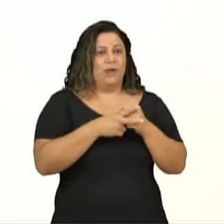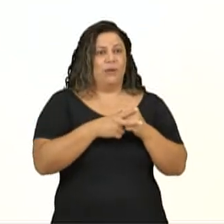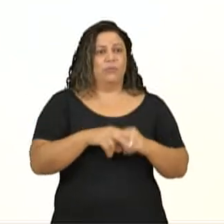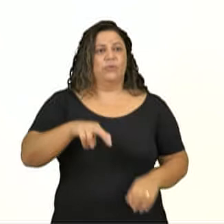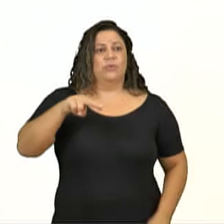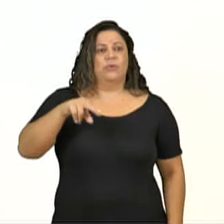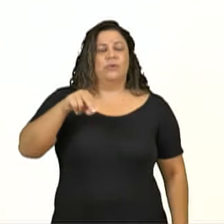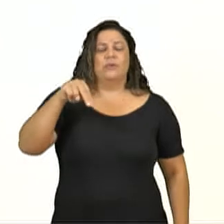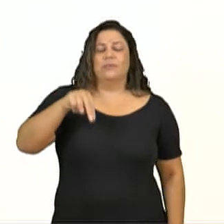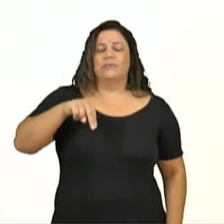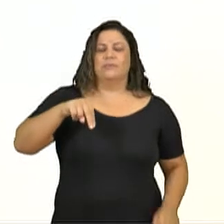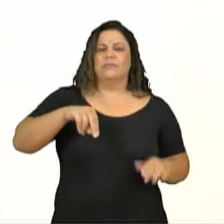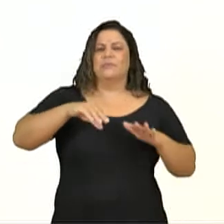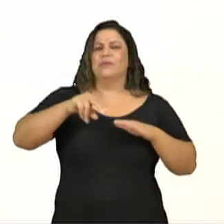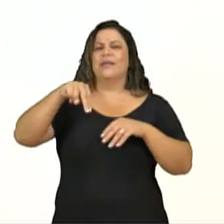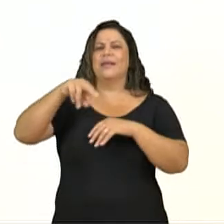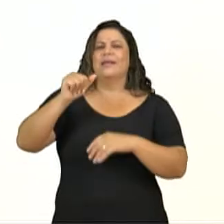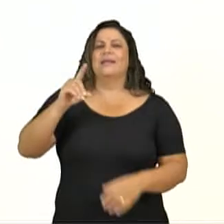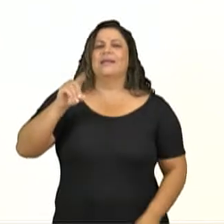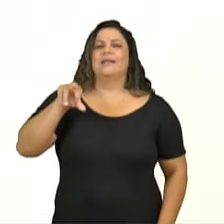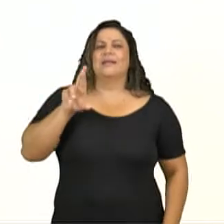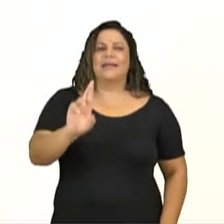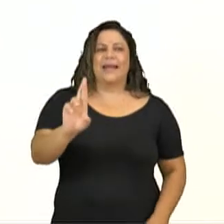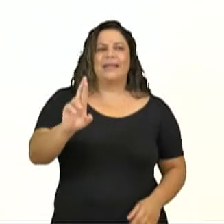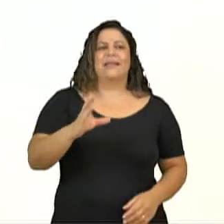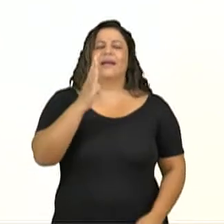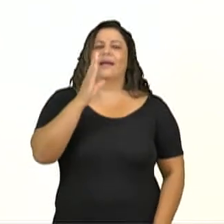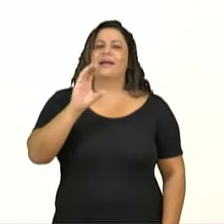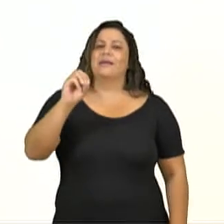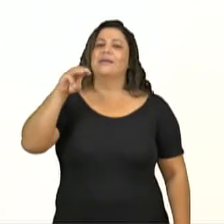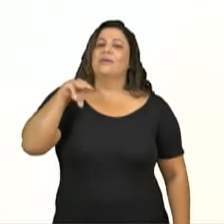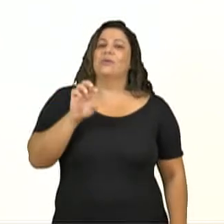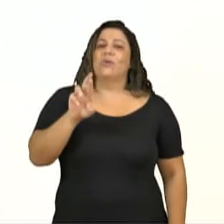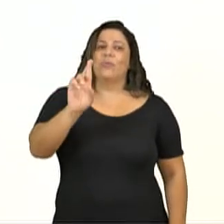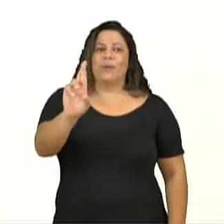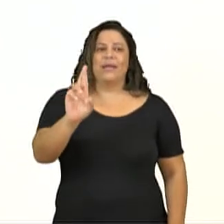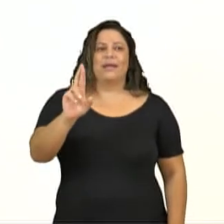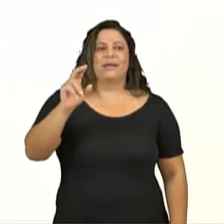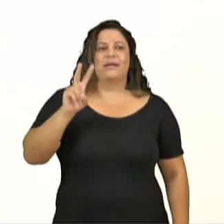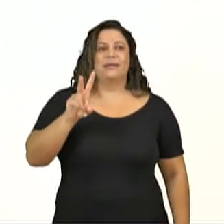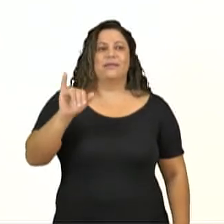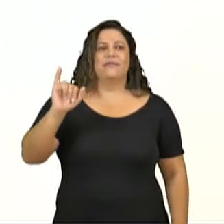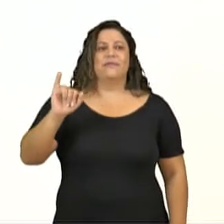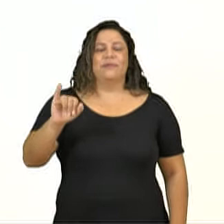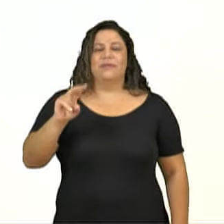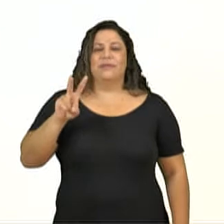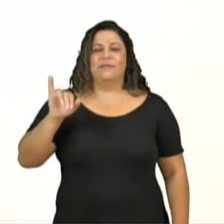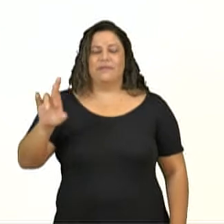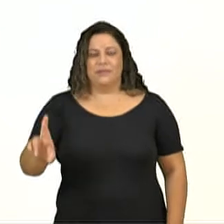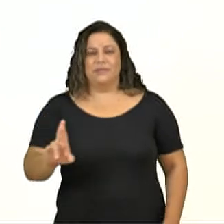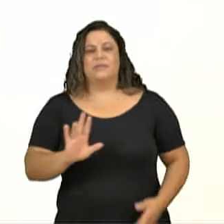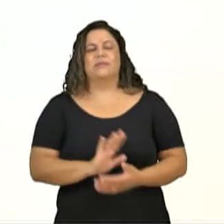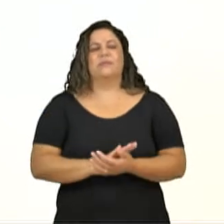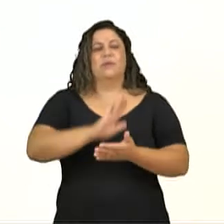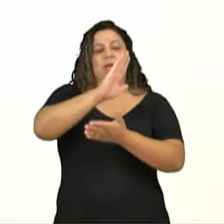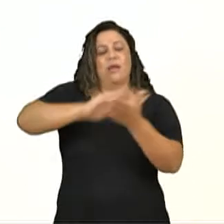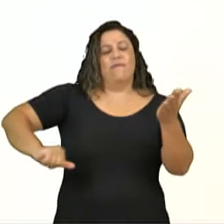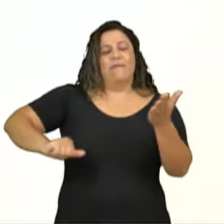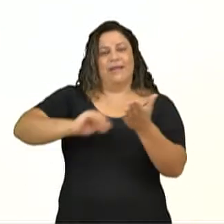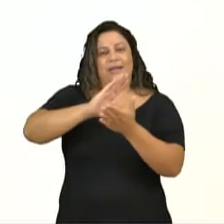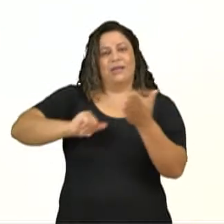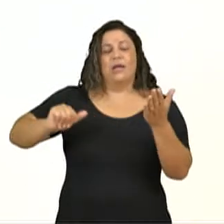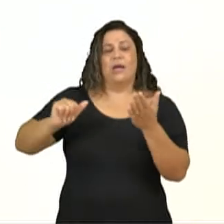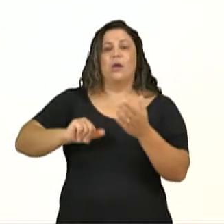e beber. Os verbos terminados em ar, os verbos de primeira conjugação, o que você vai fazer? Vai tirar a letra